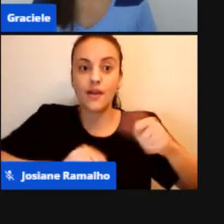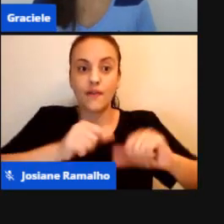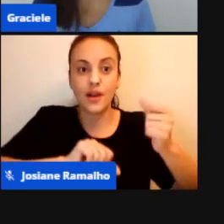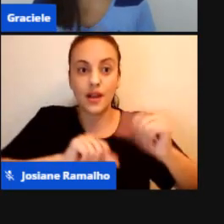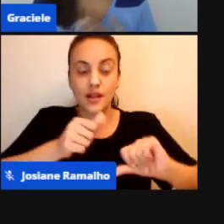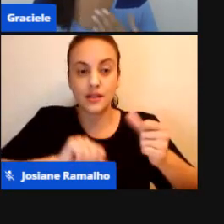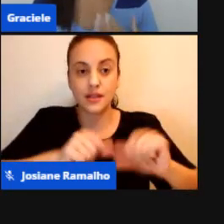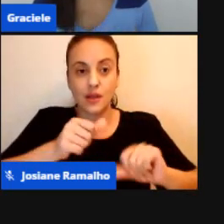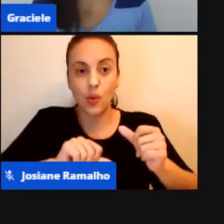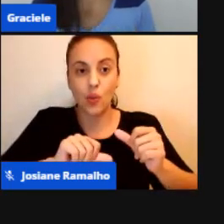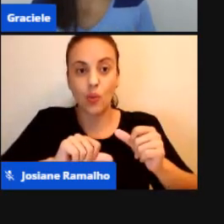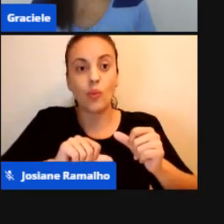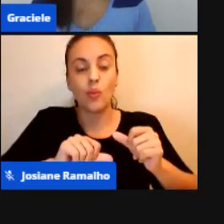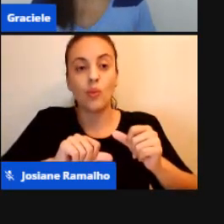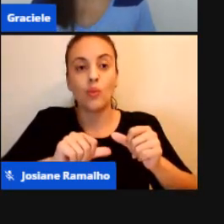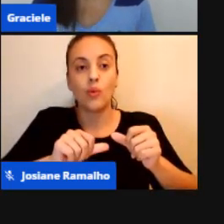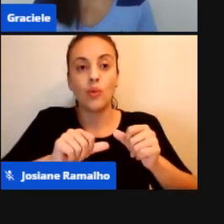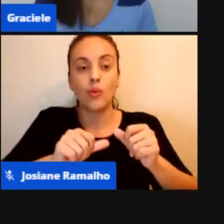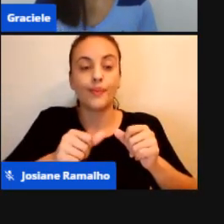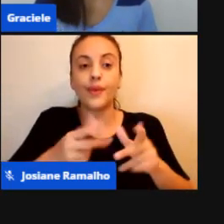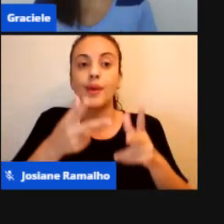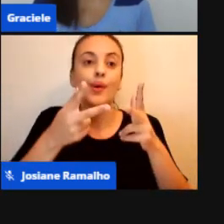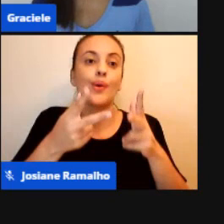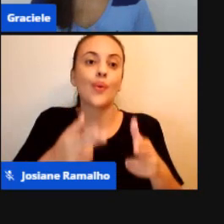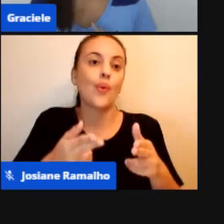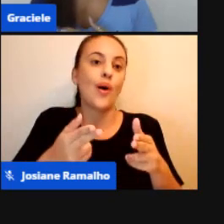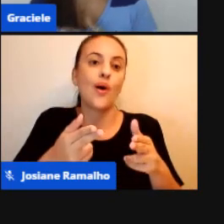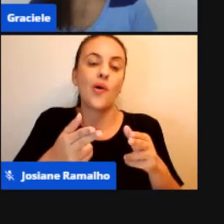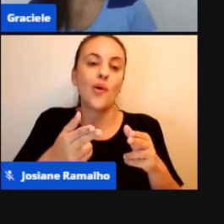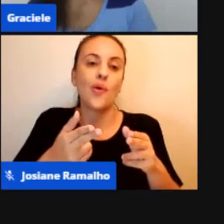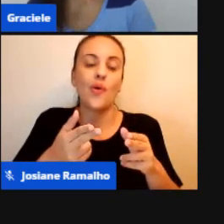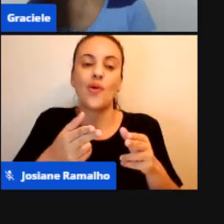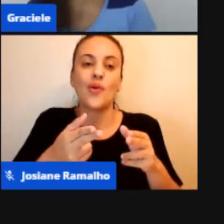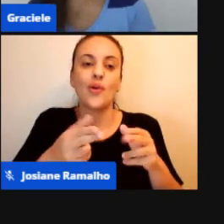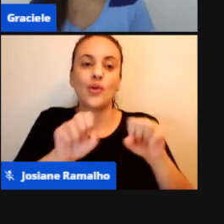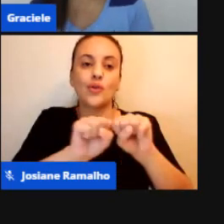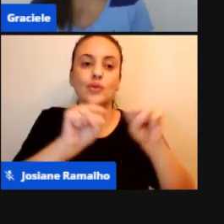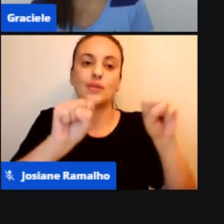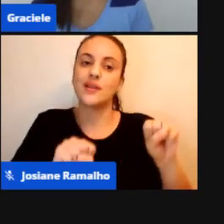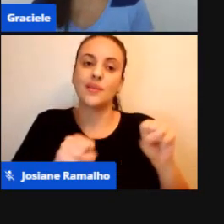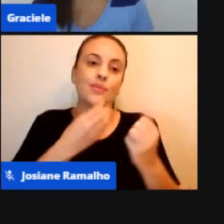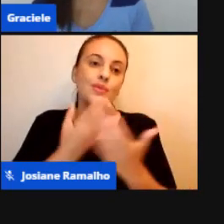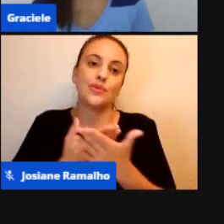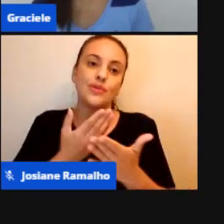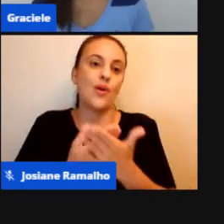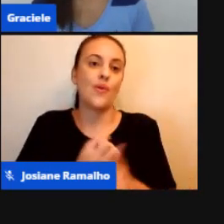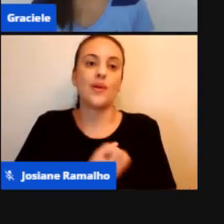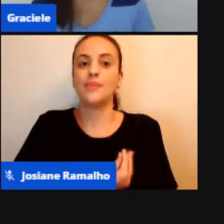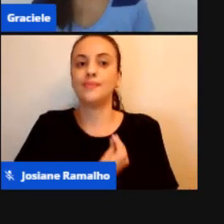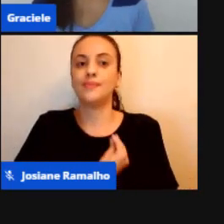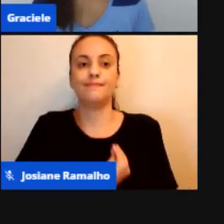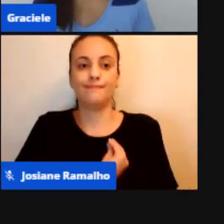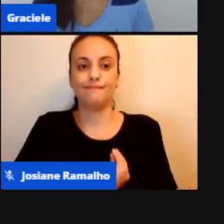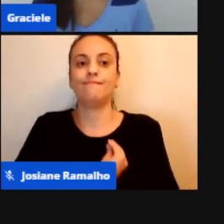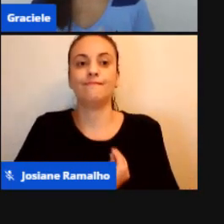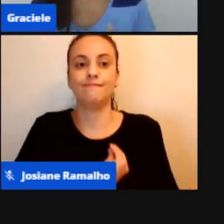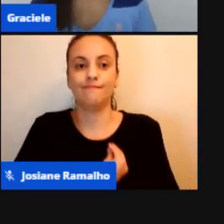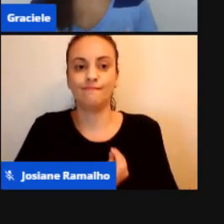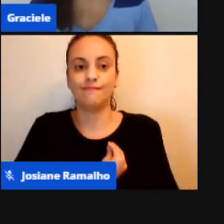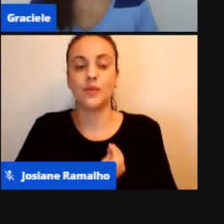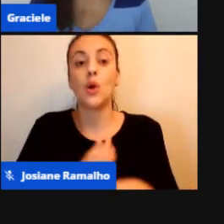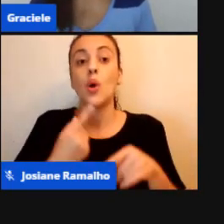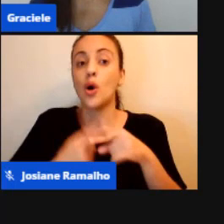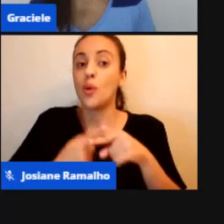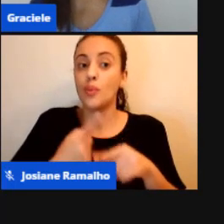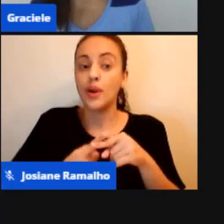Da forma Que era aplicada Do sistema No sistema Presencial Porque muitas Vezes nós